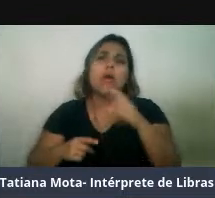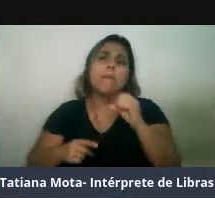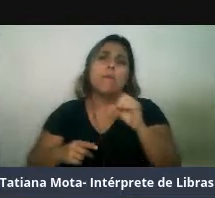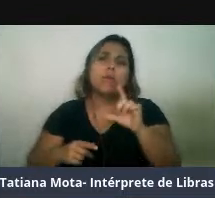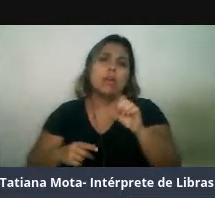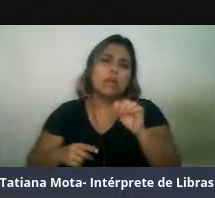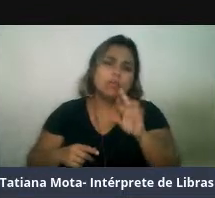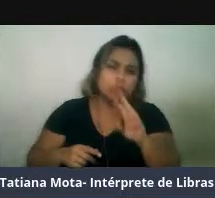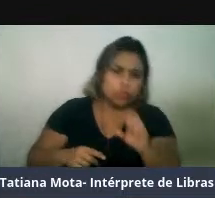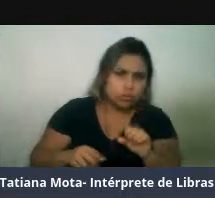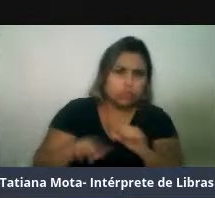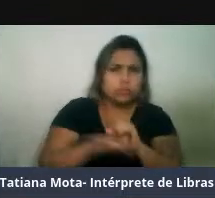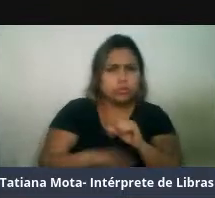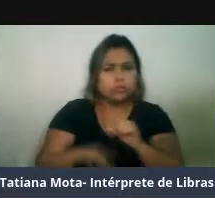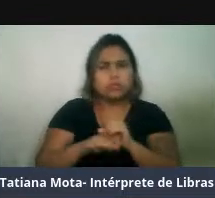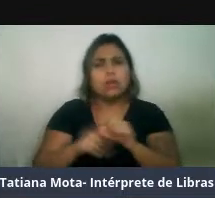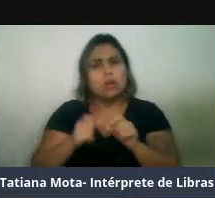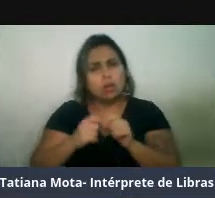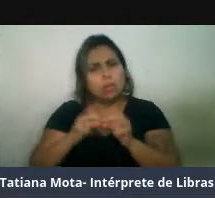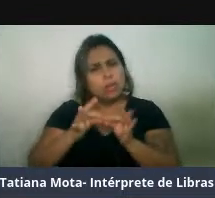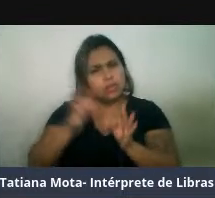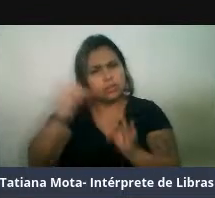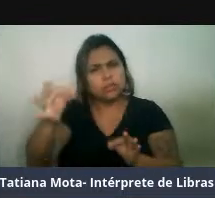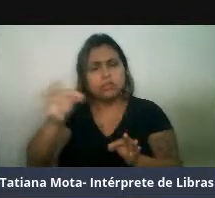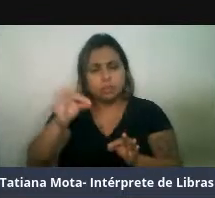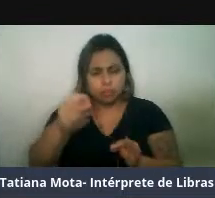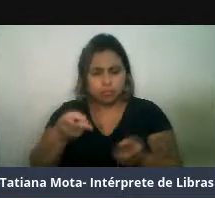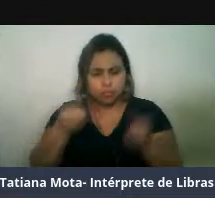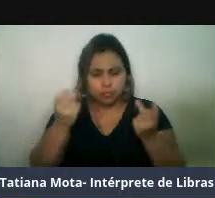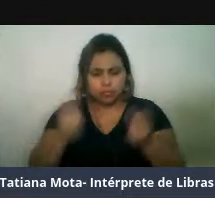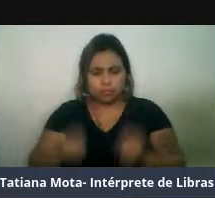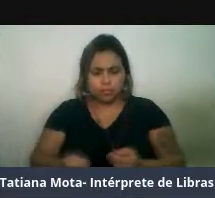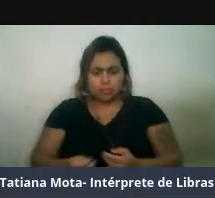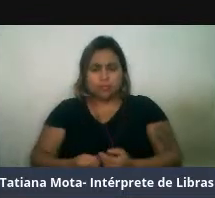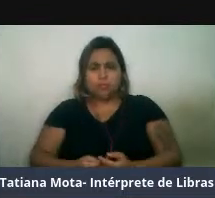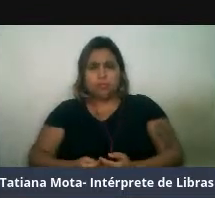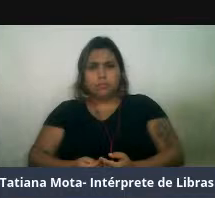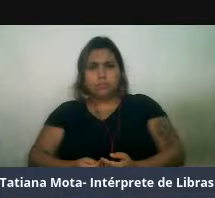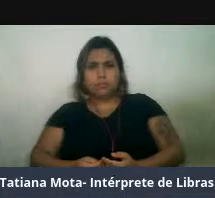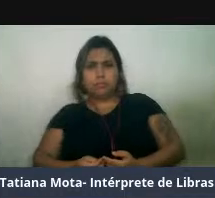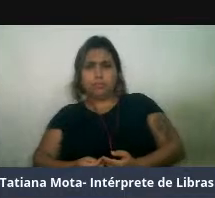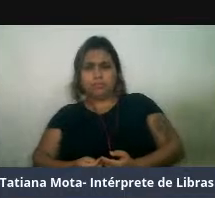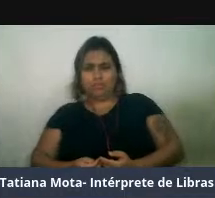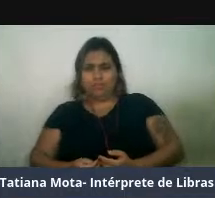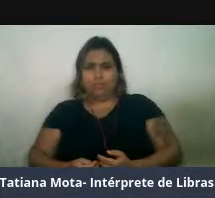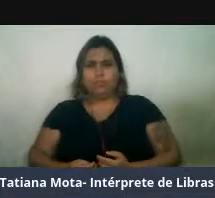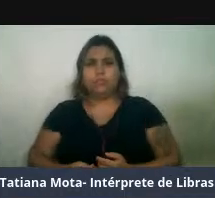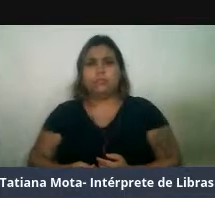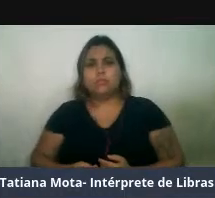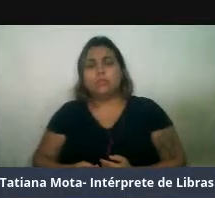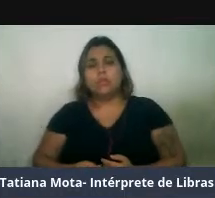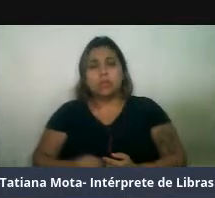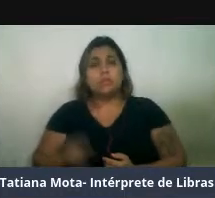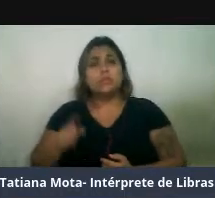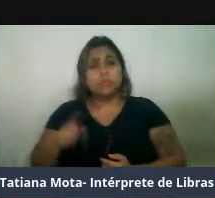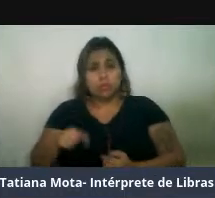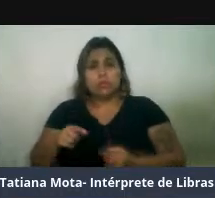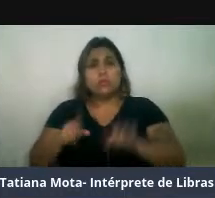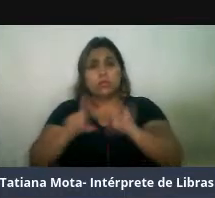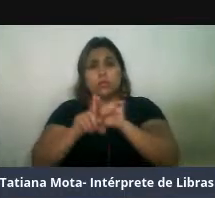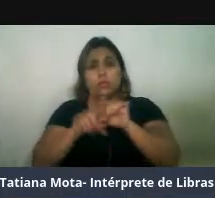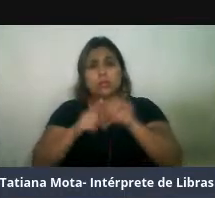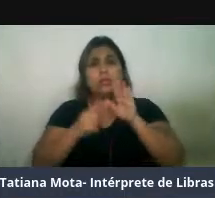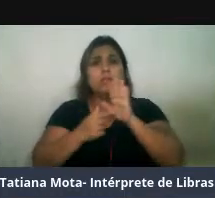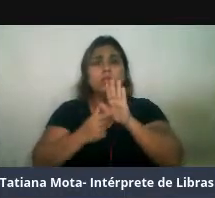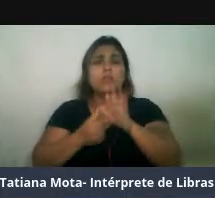aumenta latitudinalmente, né, e isso, de certa forma, está associado também à questão da